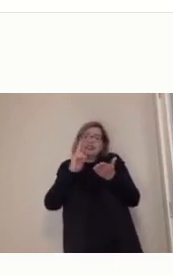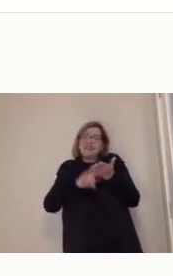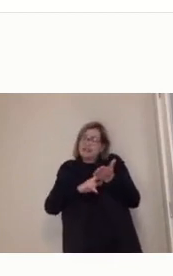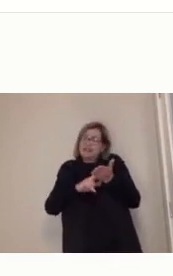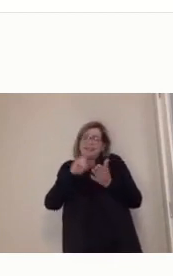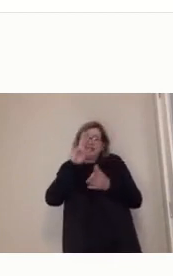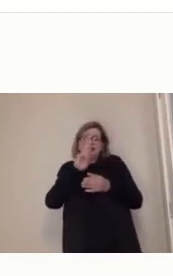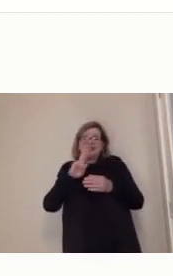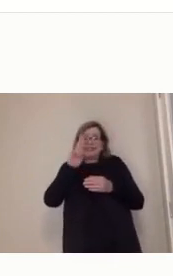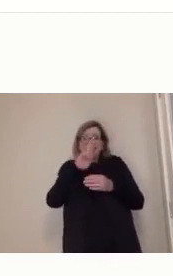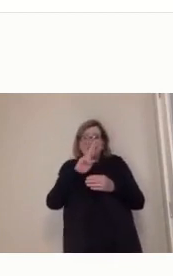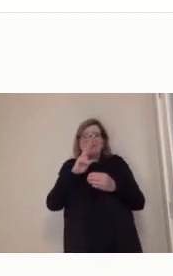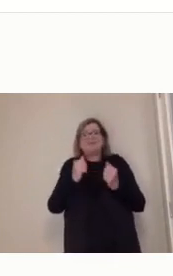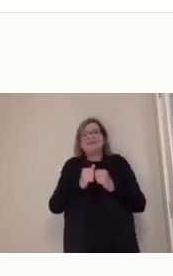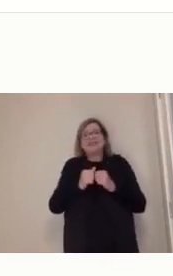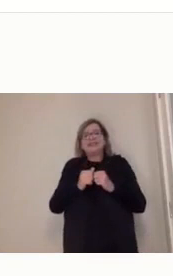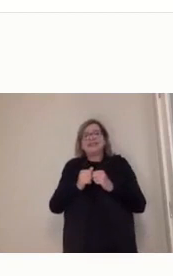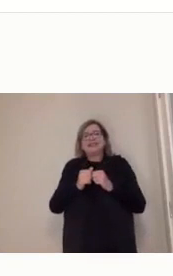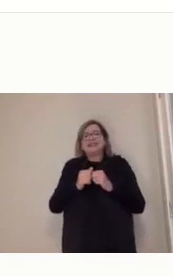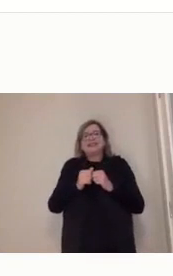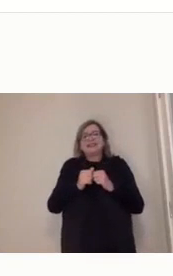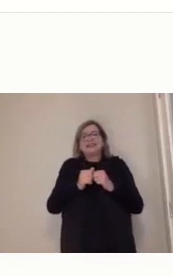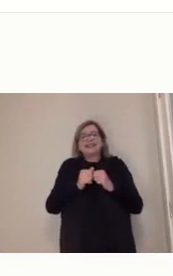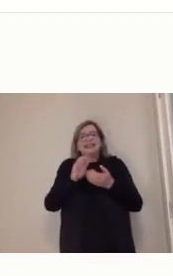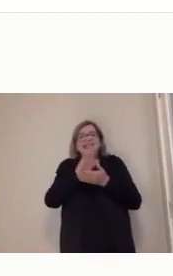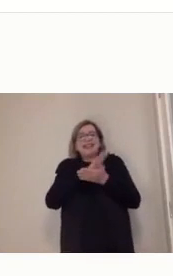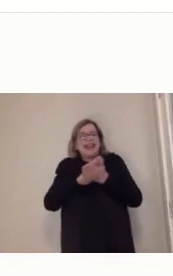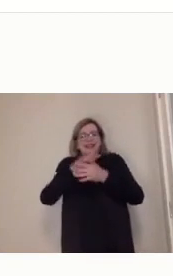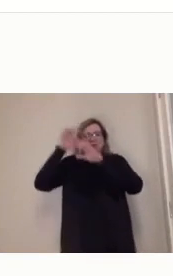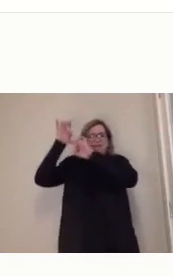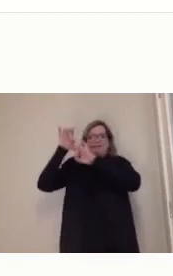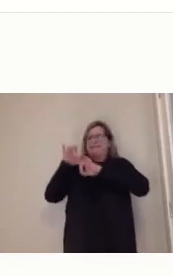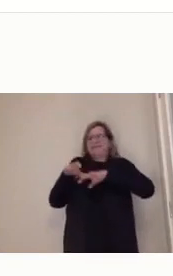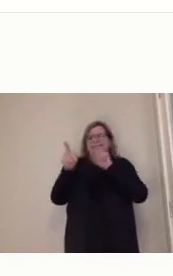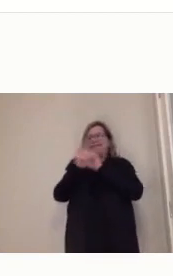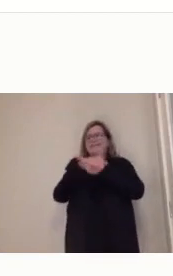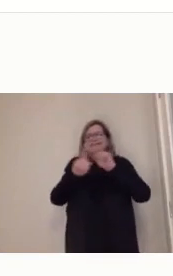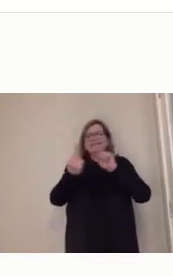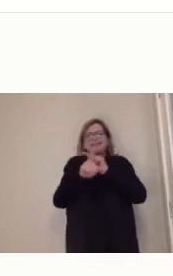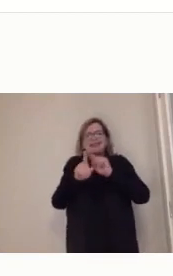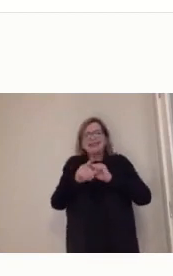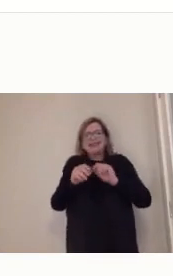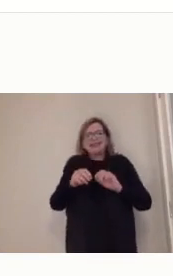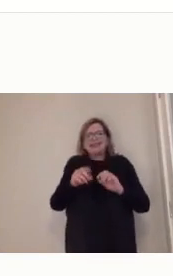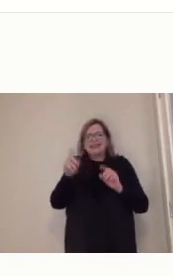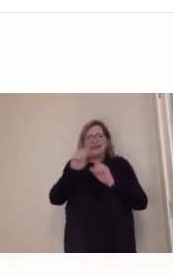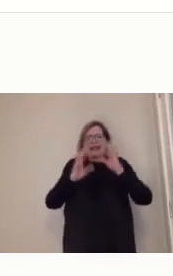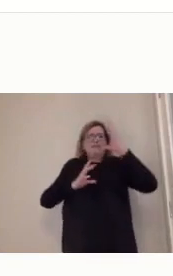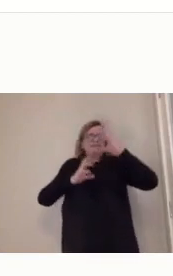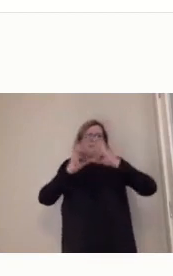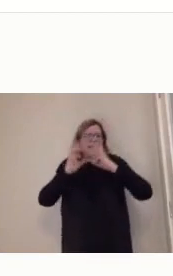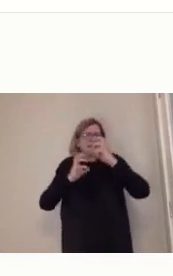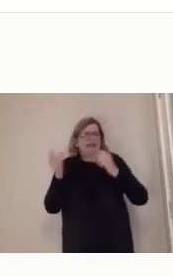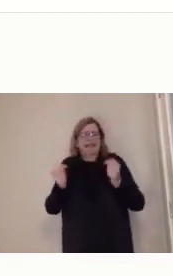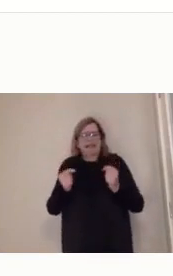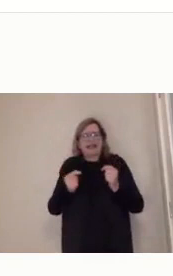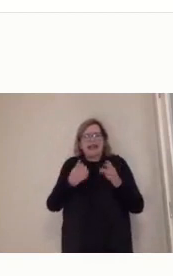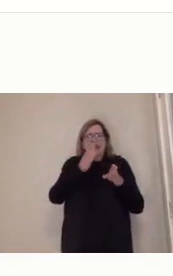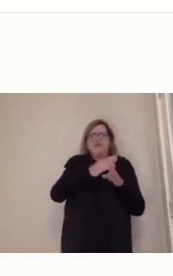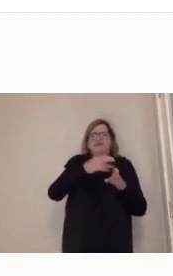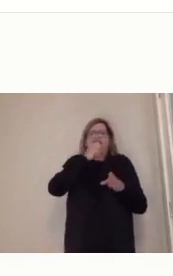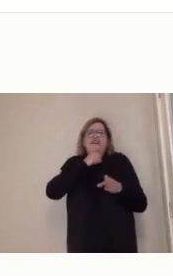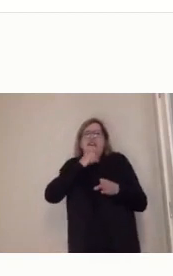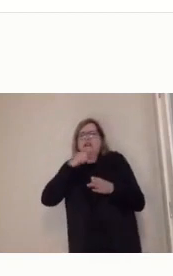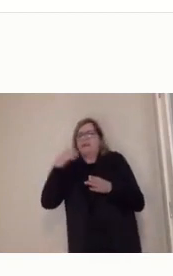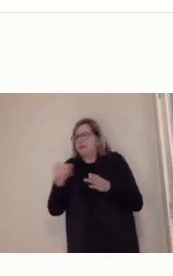sempre digo que há as coisas que são clássicas. As coisas que são clássicas, elas perduram, né? Então, não é jogar tudo que a gente